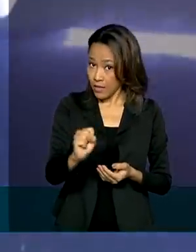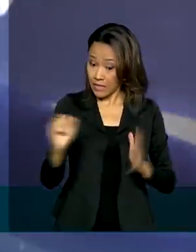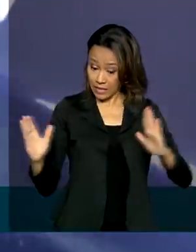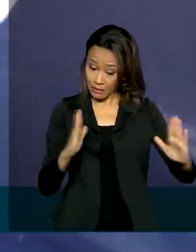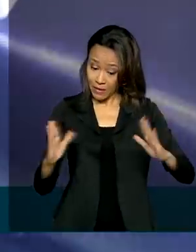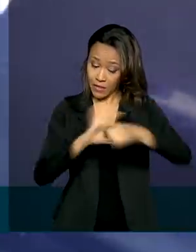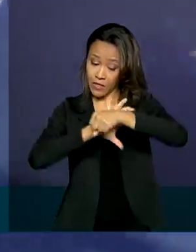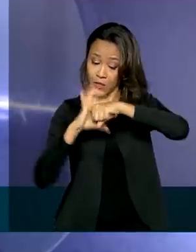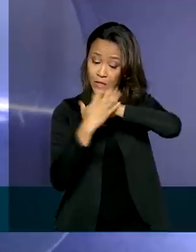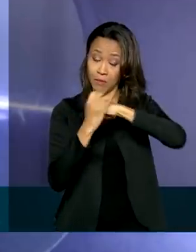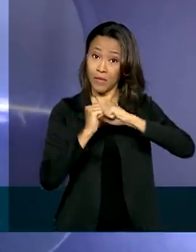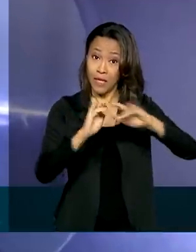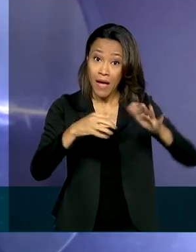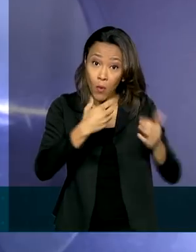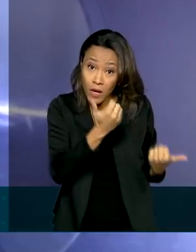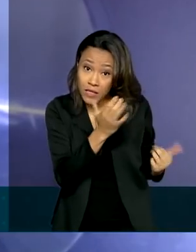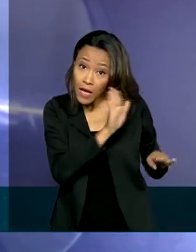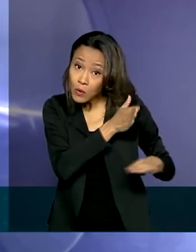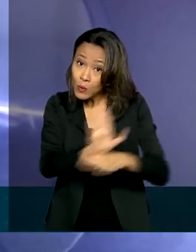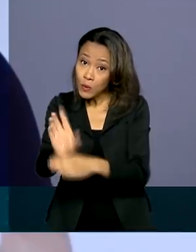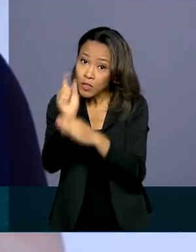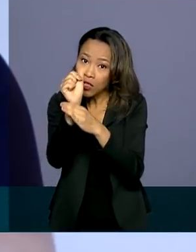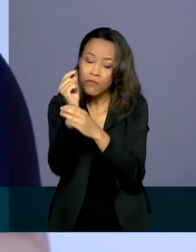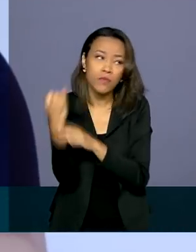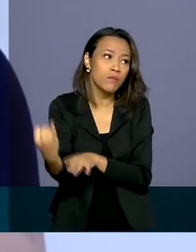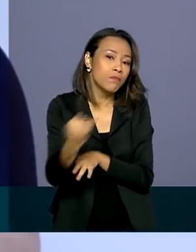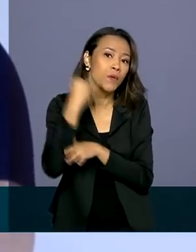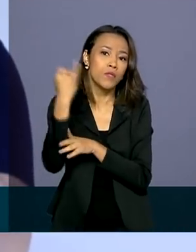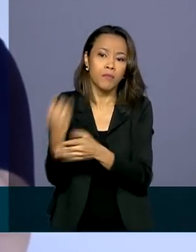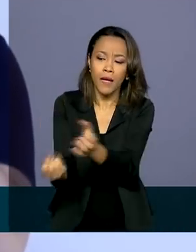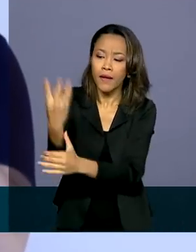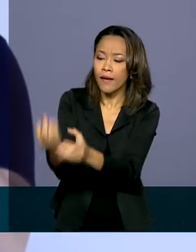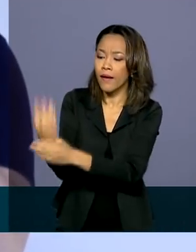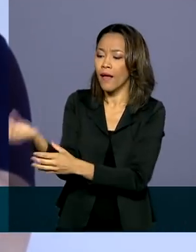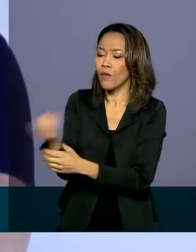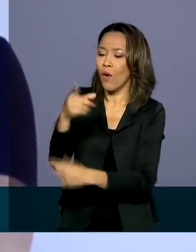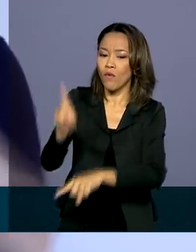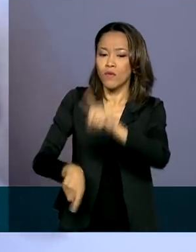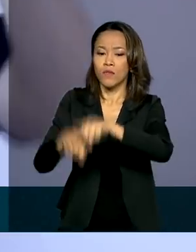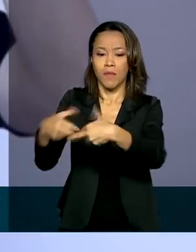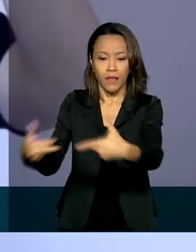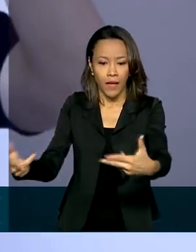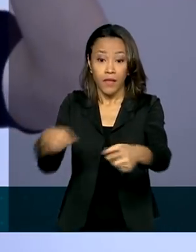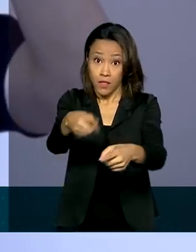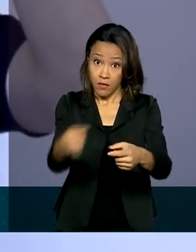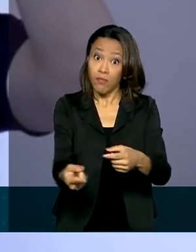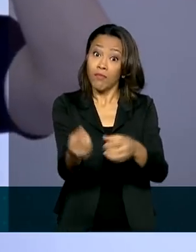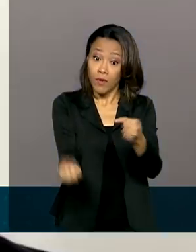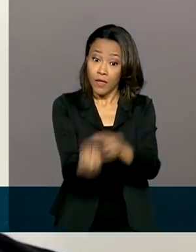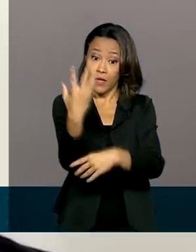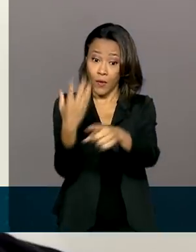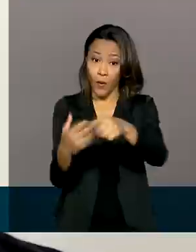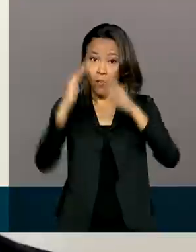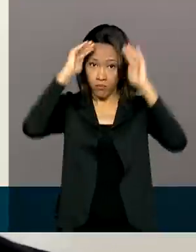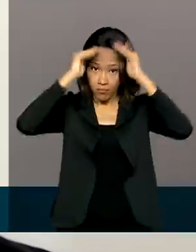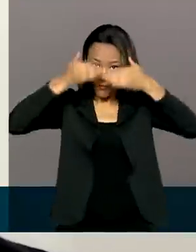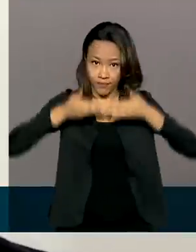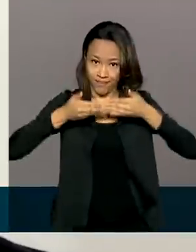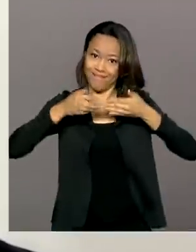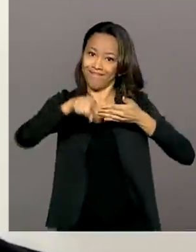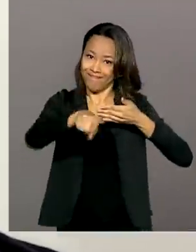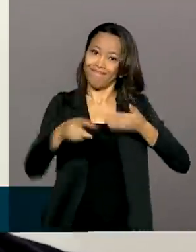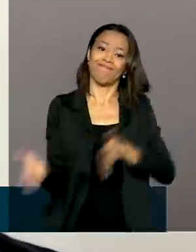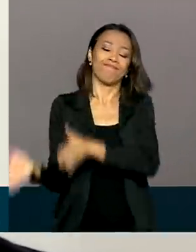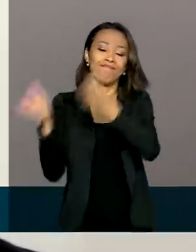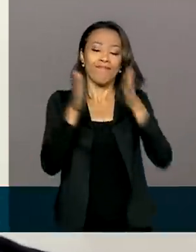fundamental para a criação de novos produtos. A empresa investiu na fabricação de protetores faciais. Tem toda uma estrutura